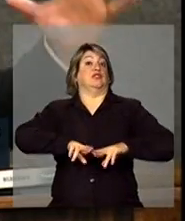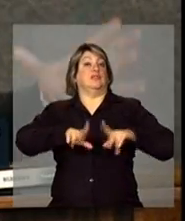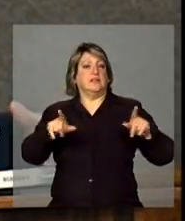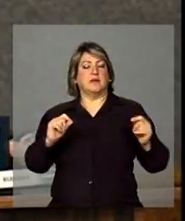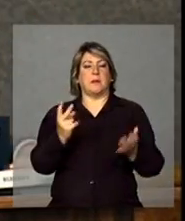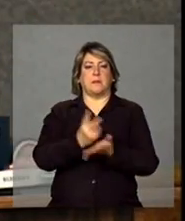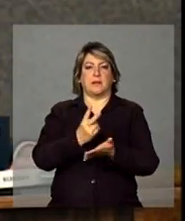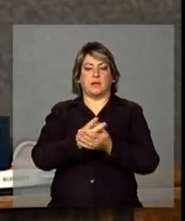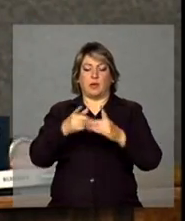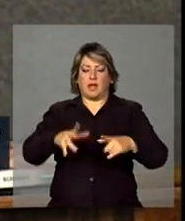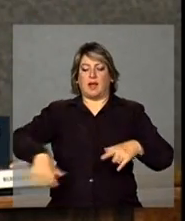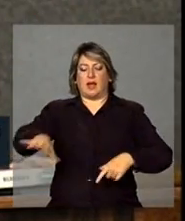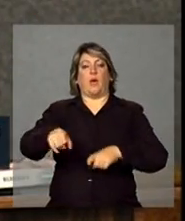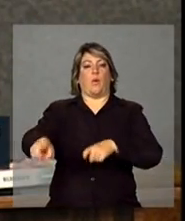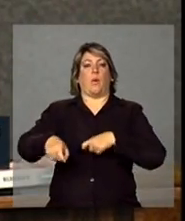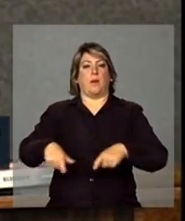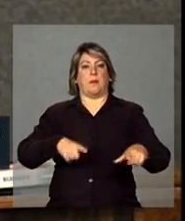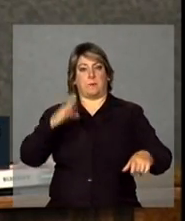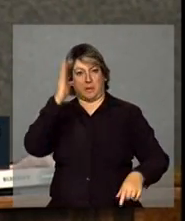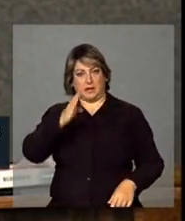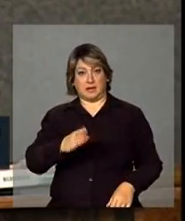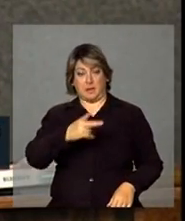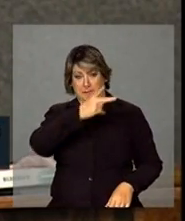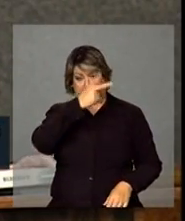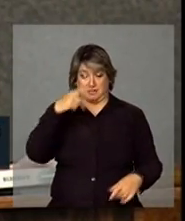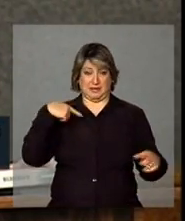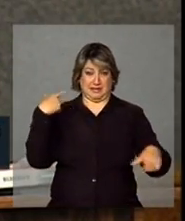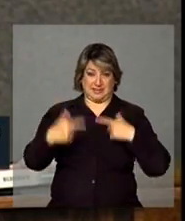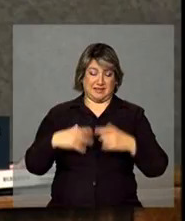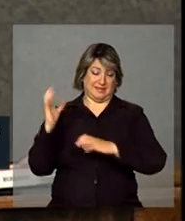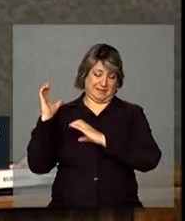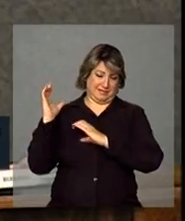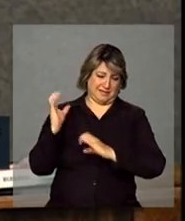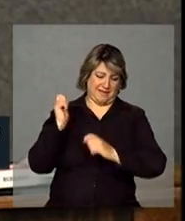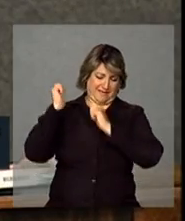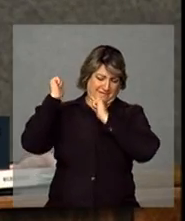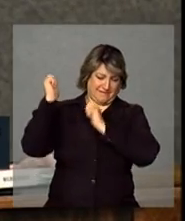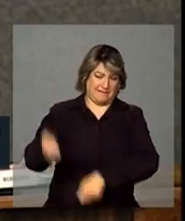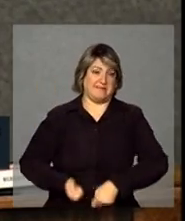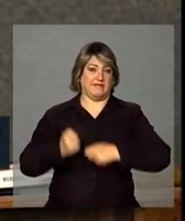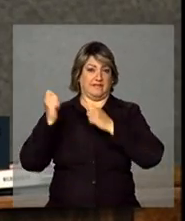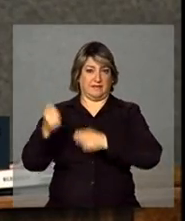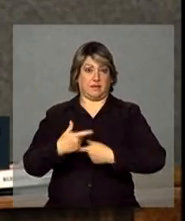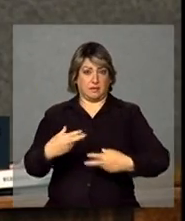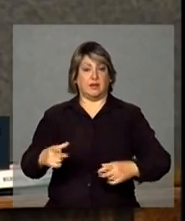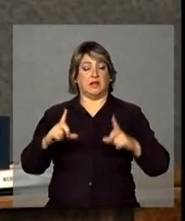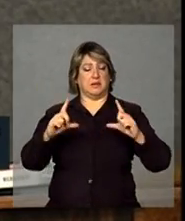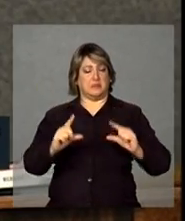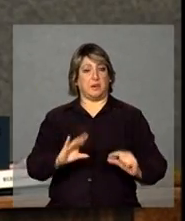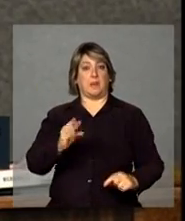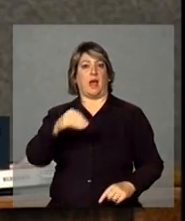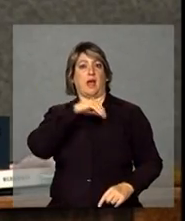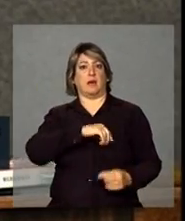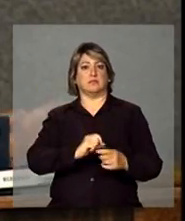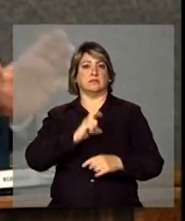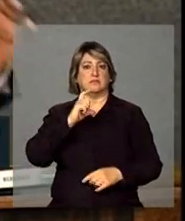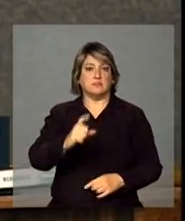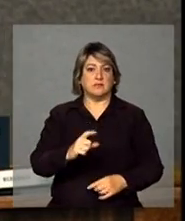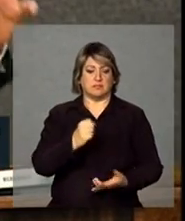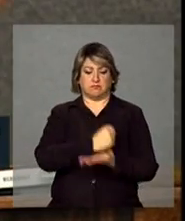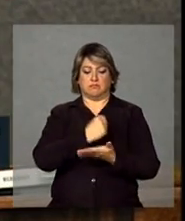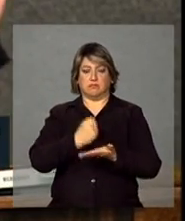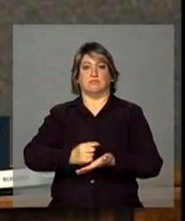na área rural brasileira. trabalhador braçal está diminuindo, mas aumentando o salário, aumentando a formalidade.